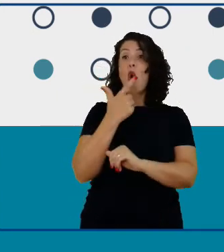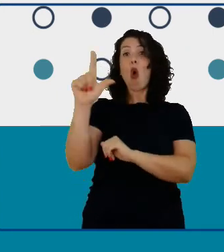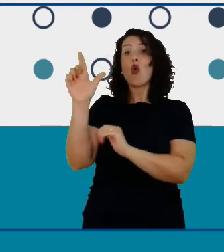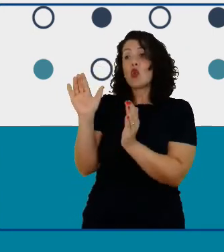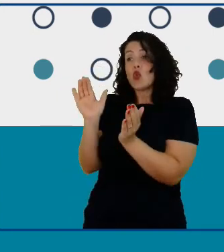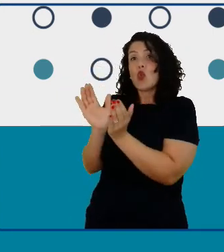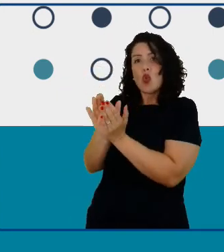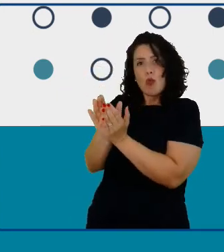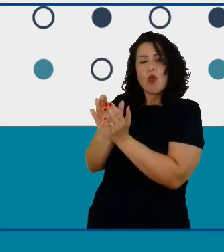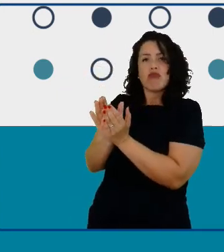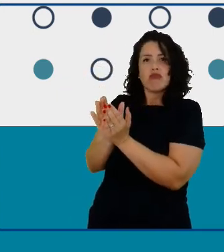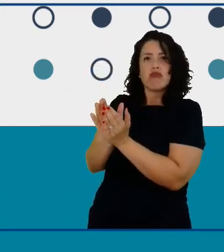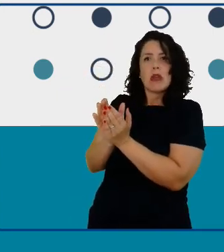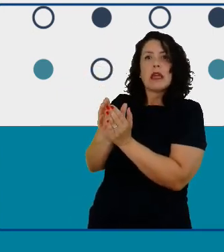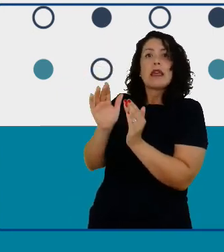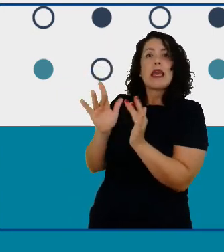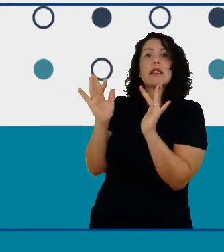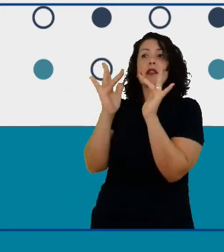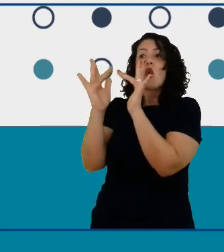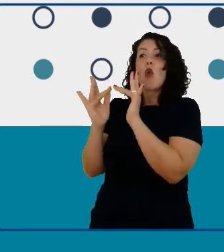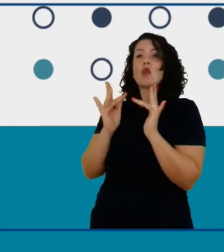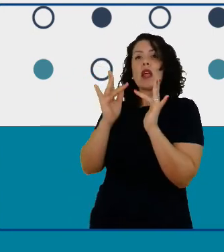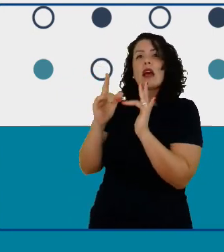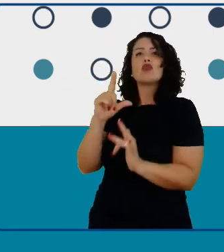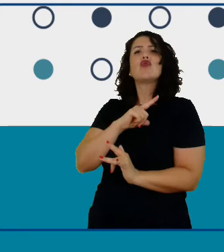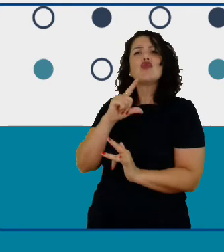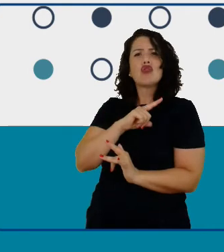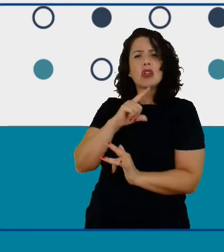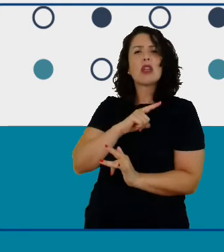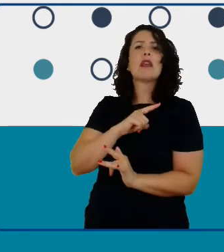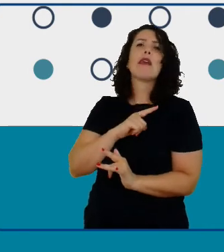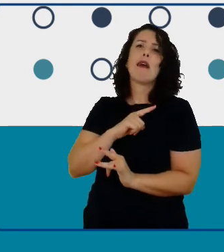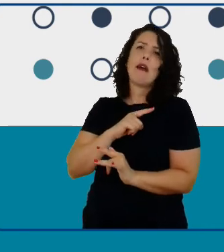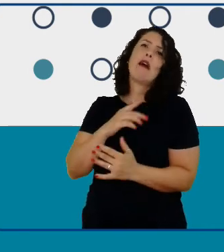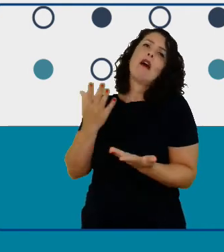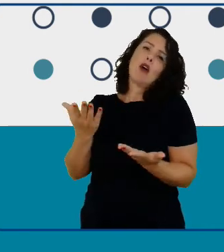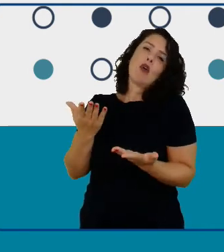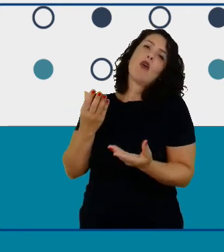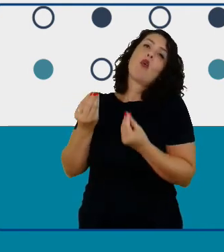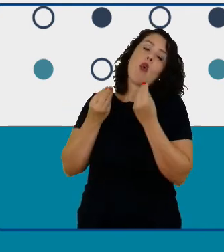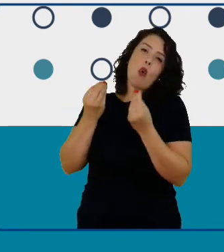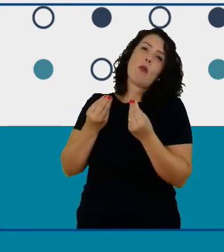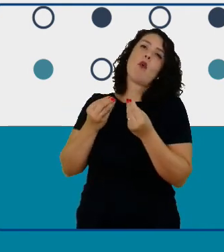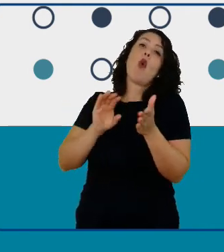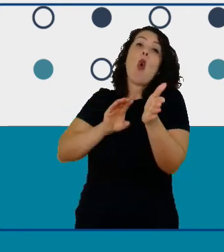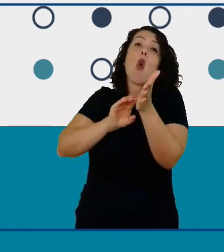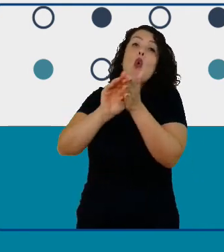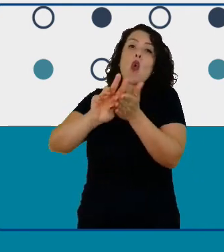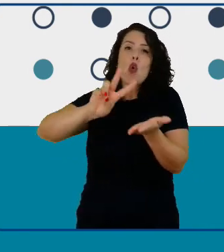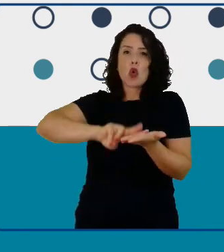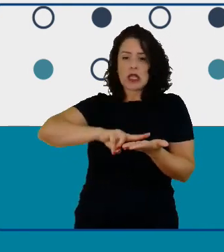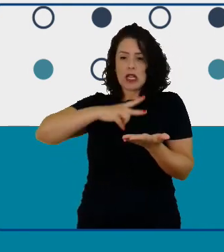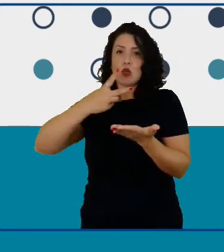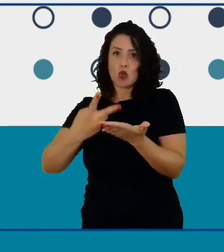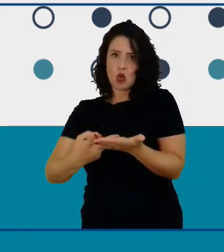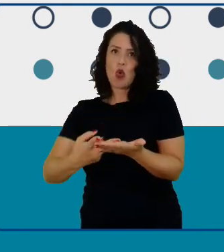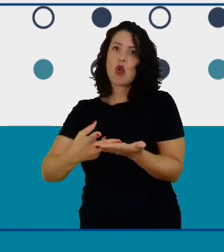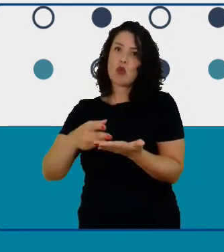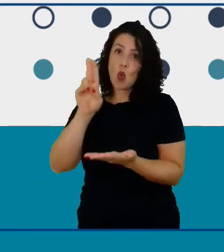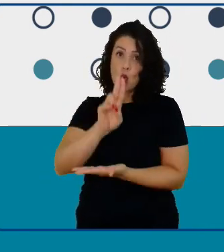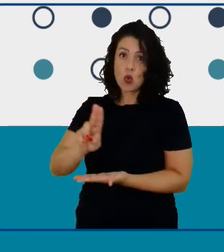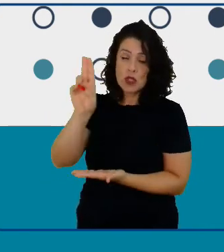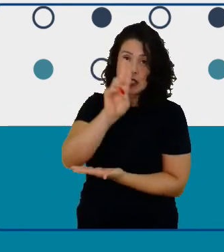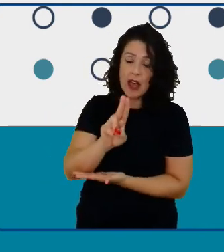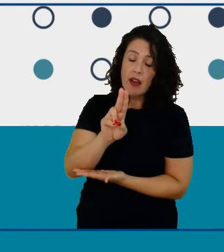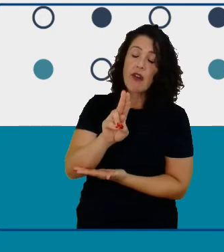que eles estavam interagindo entre eles tanto usando o Google Tradutor com quem tinha dificuldade com a linguagem outros alunos que não tinham tanta